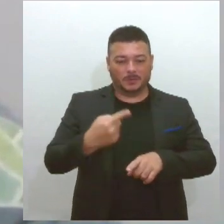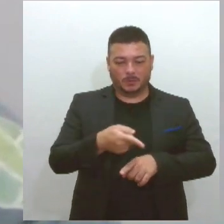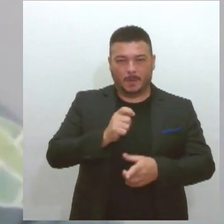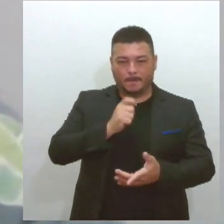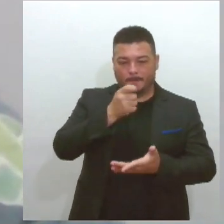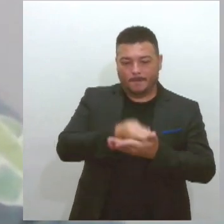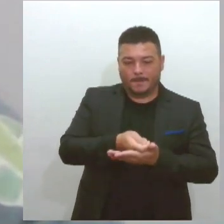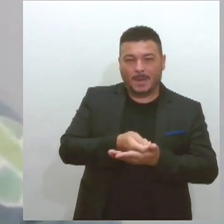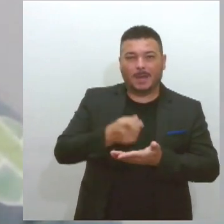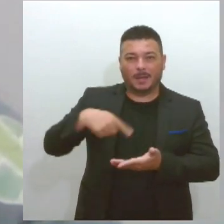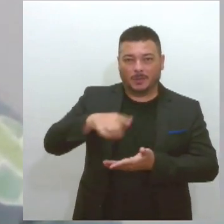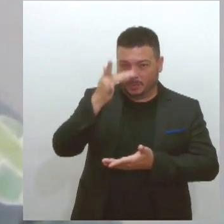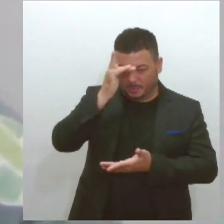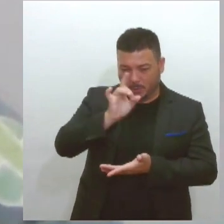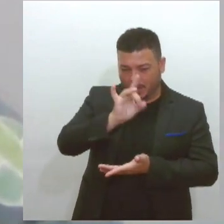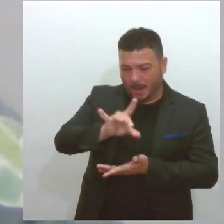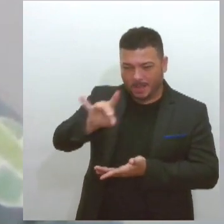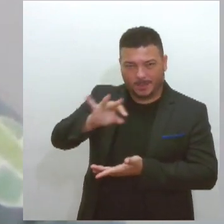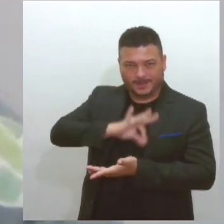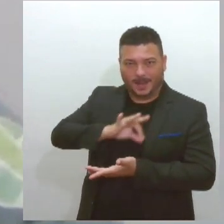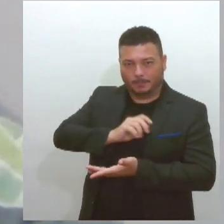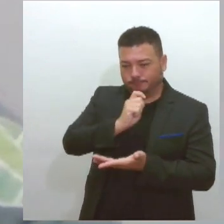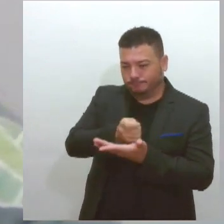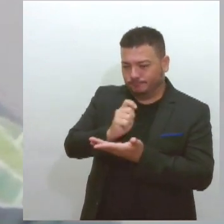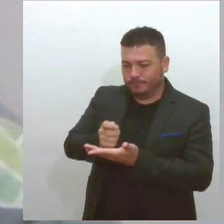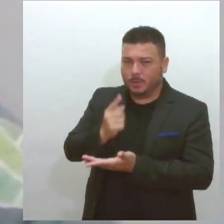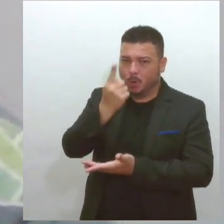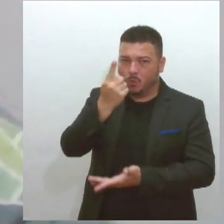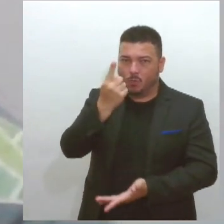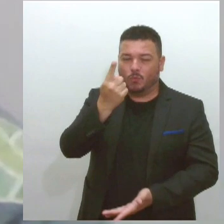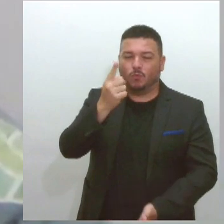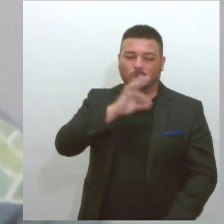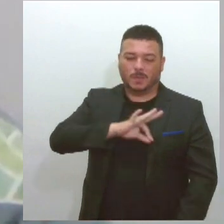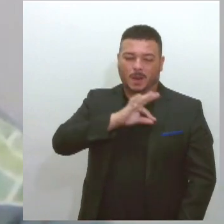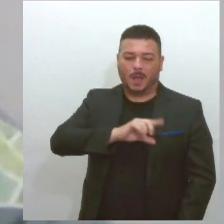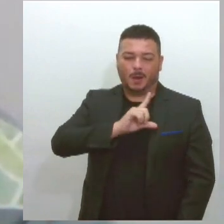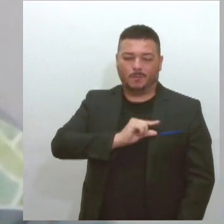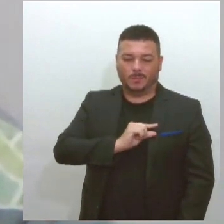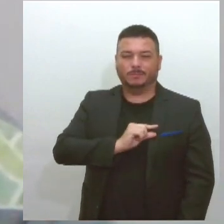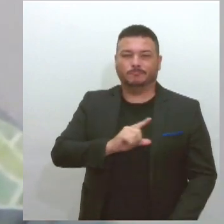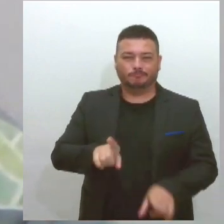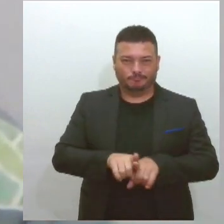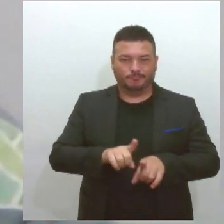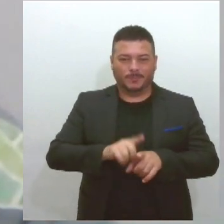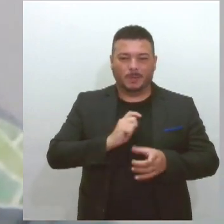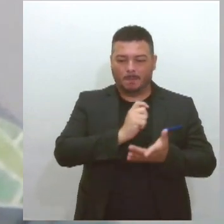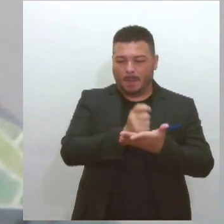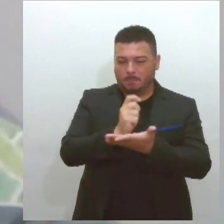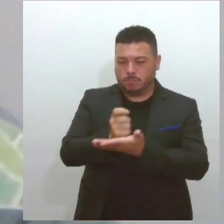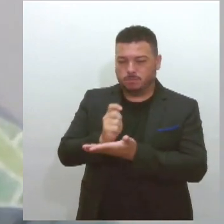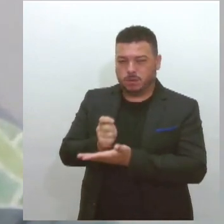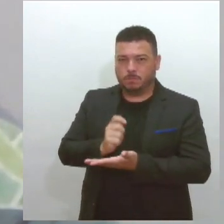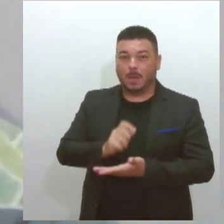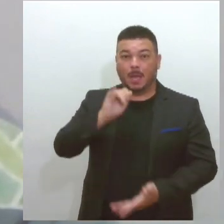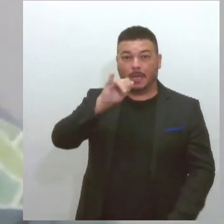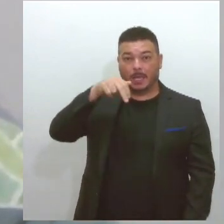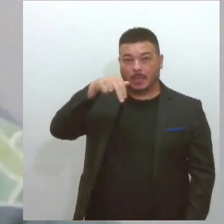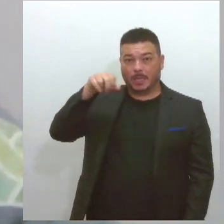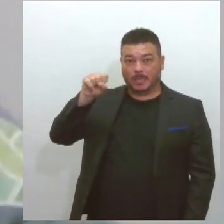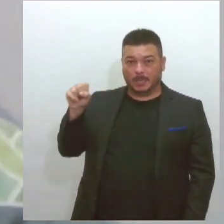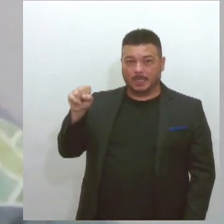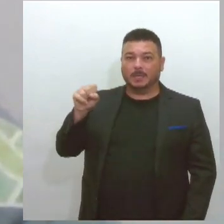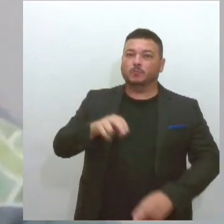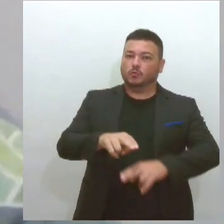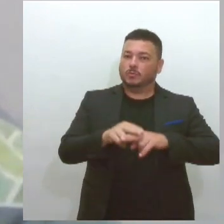cooperados em média de um salário mínimo, graças a Deus nós temos o pagamento do nosso INSS, então isso é tudo ajuda do